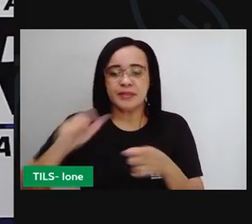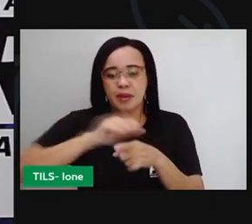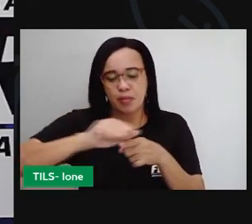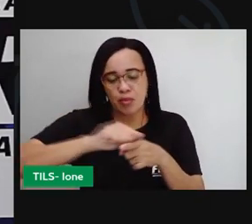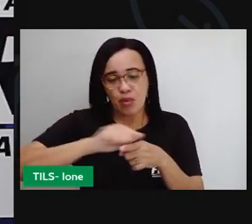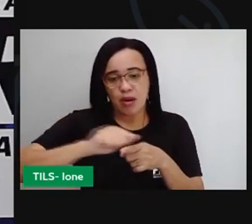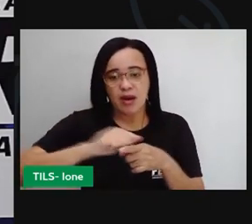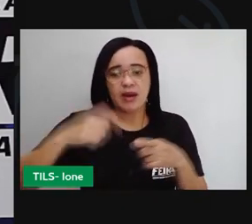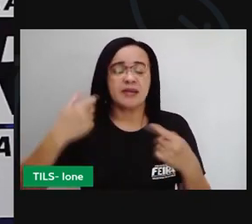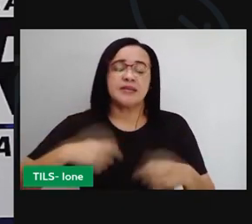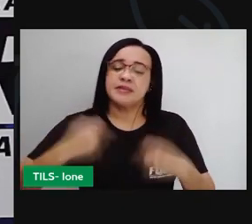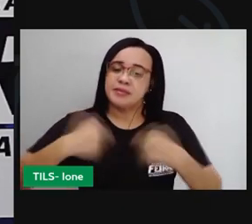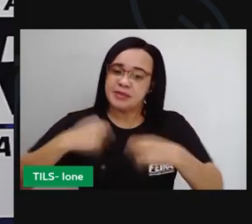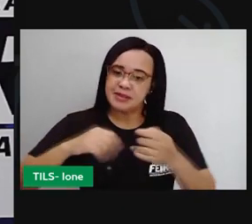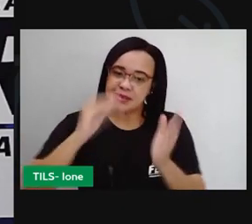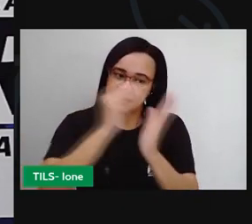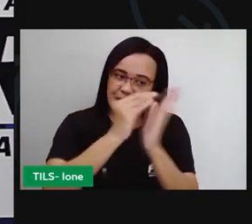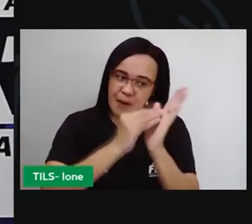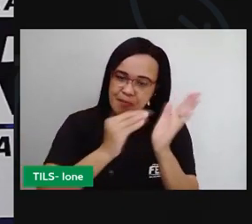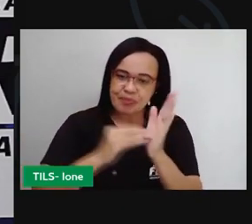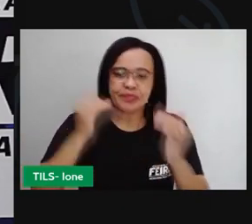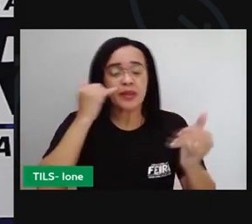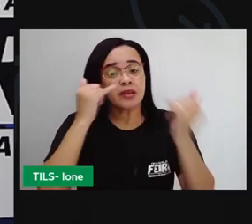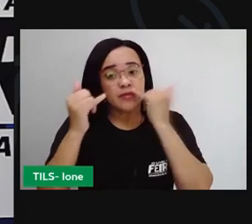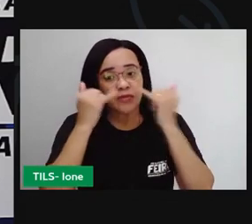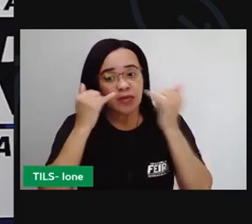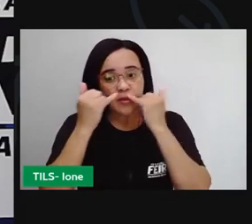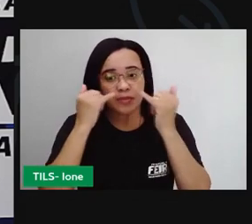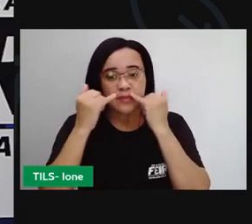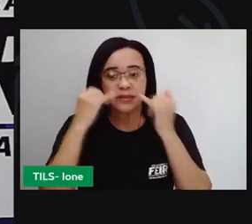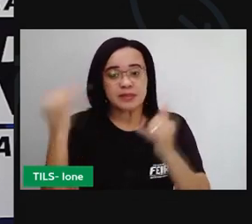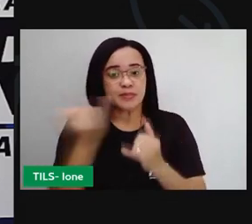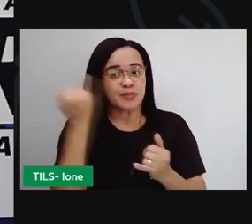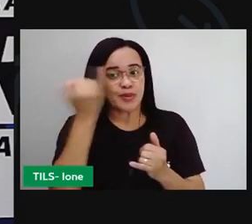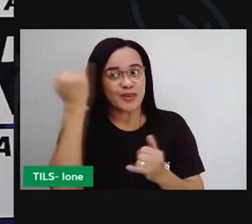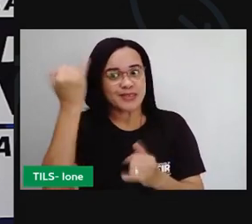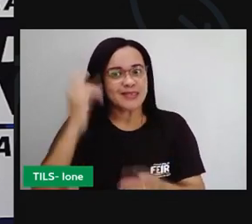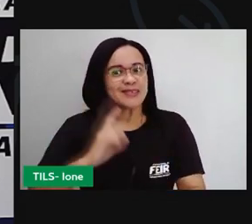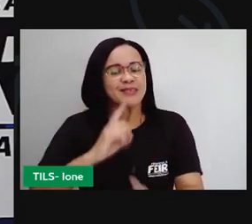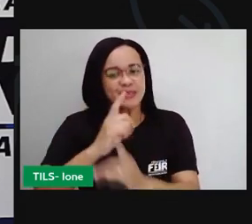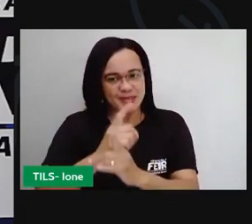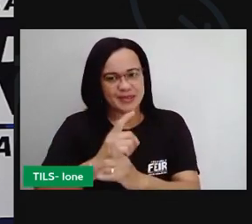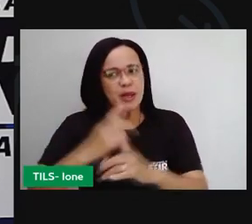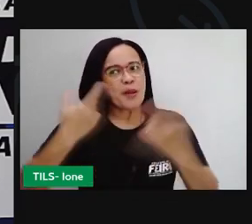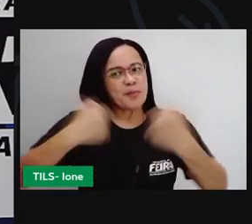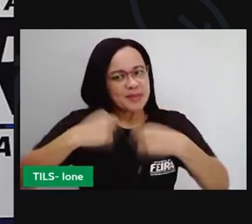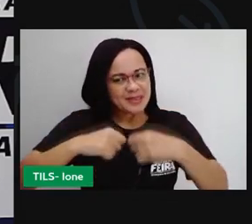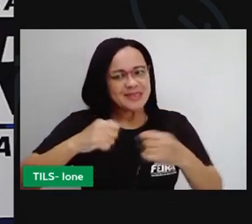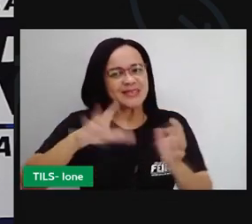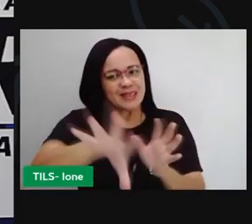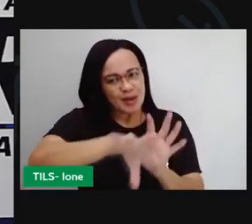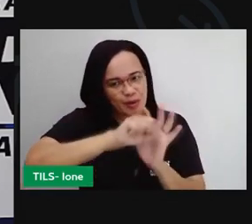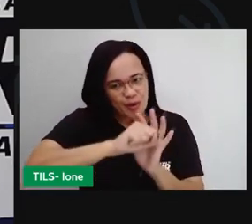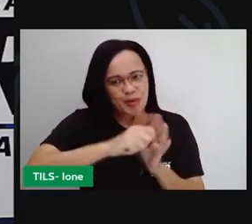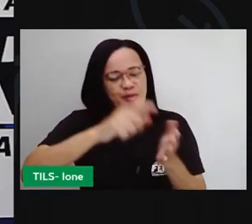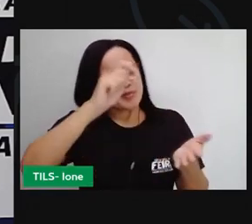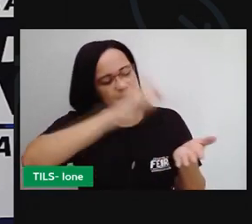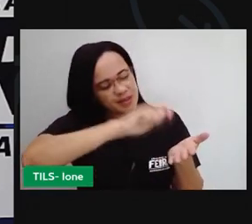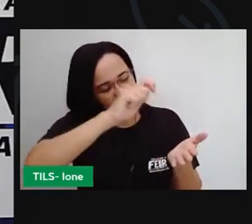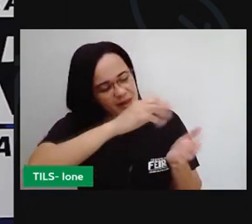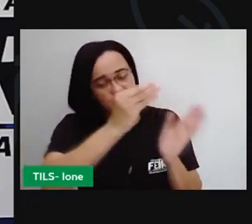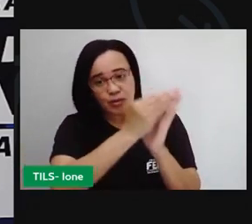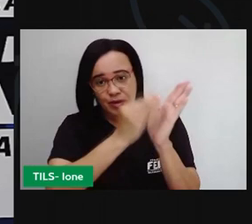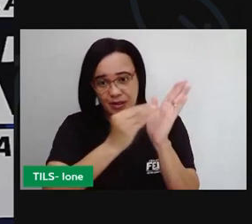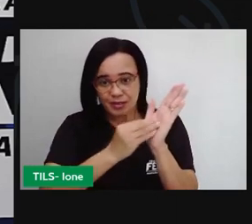se encontrar alguma informação importante, não é? E sentir a necessidade de copiar, de anotar, ou então se a Pró até pedir